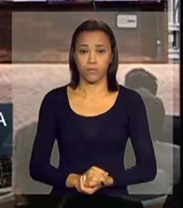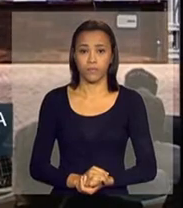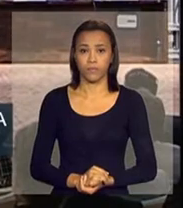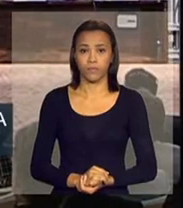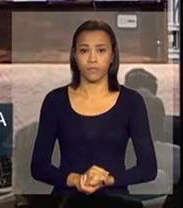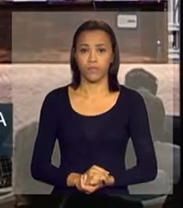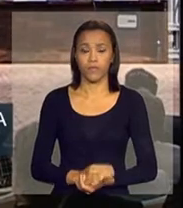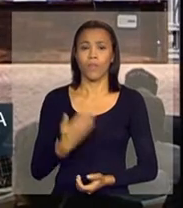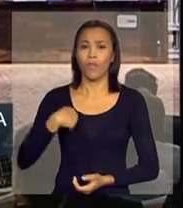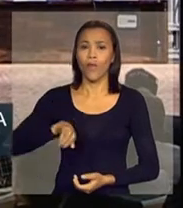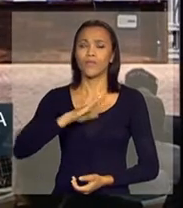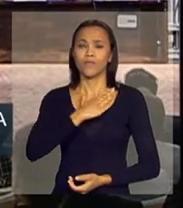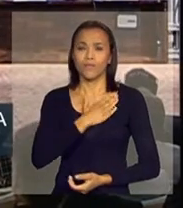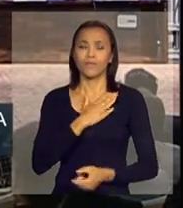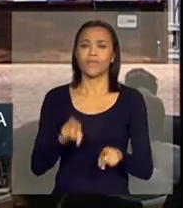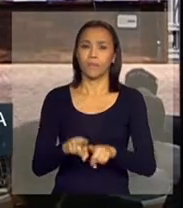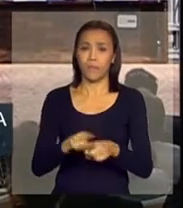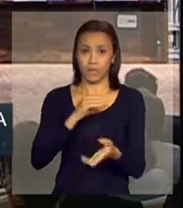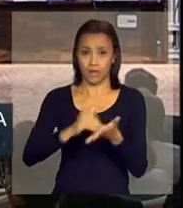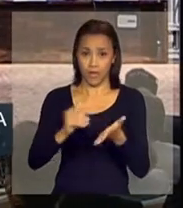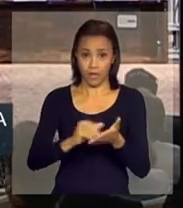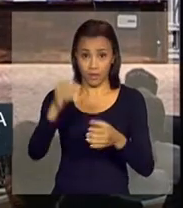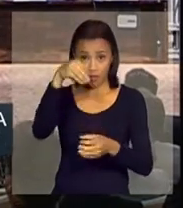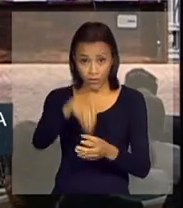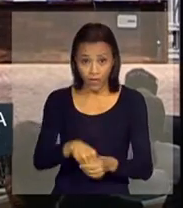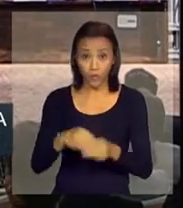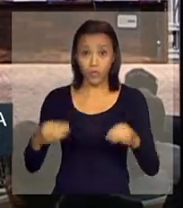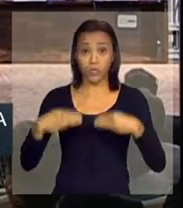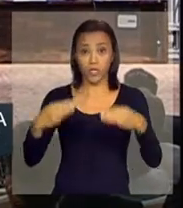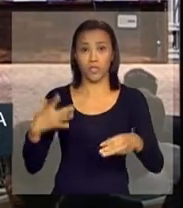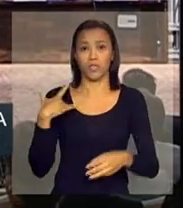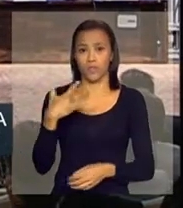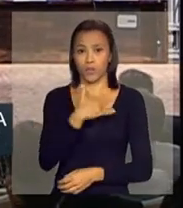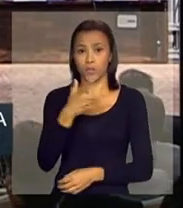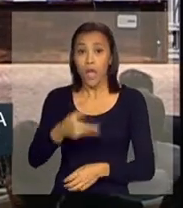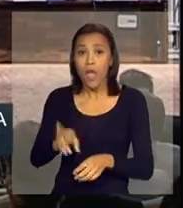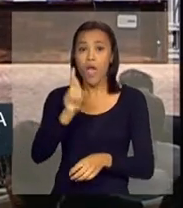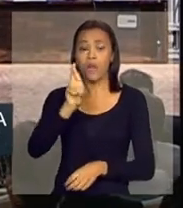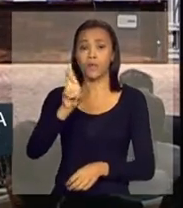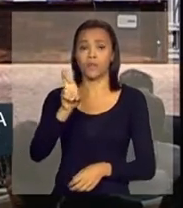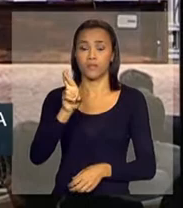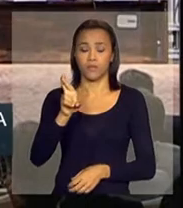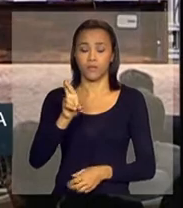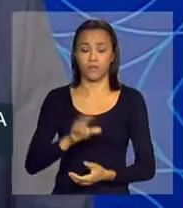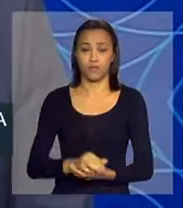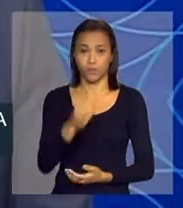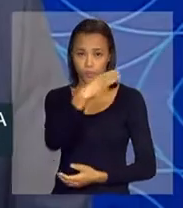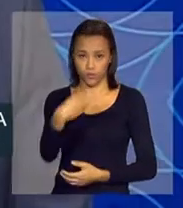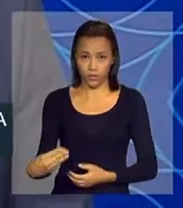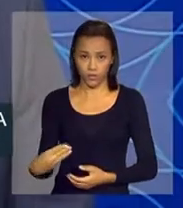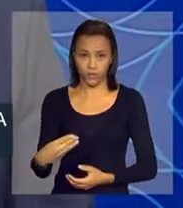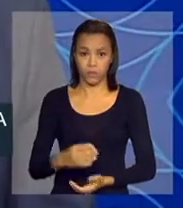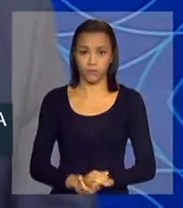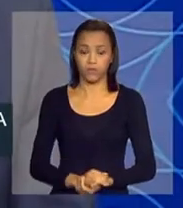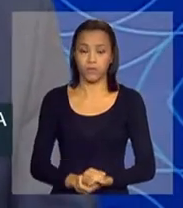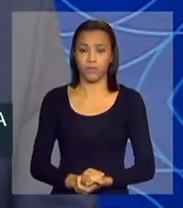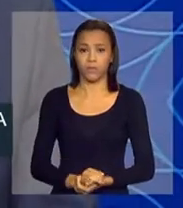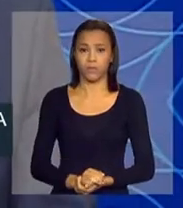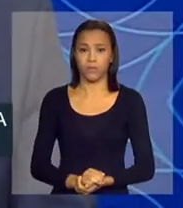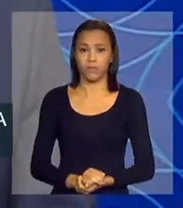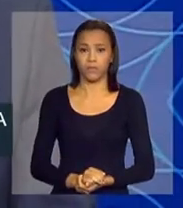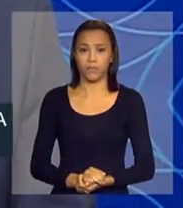Nosso querido secretário-executivo do Ministério da Saúde, neste ato representando o Ministro do Estado daquela pasta.